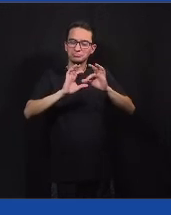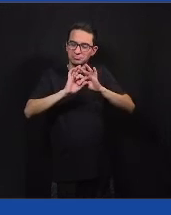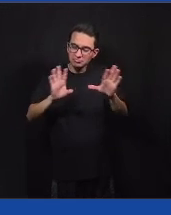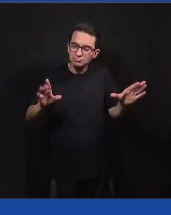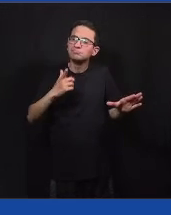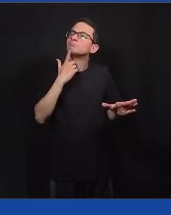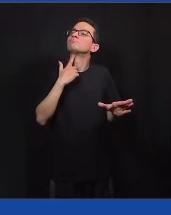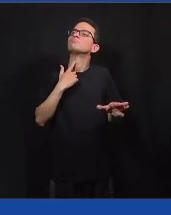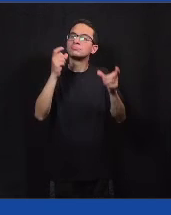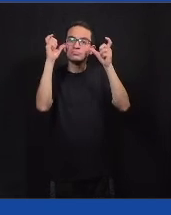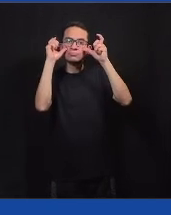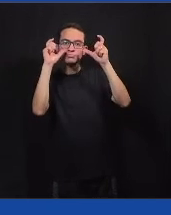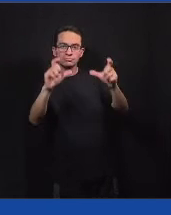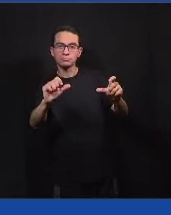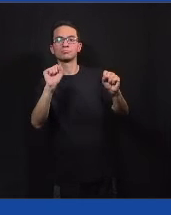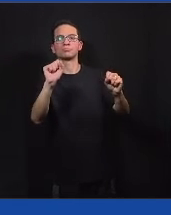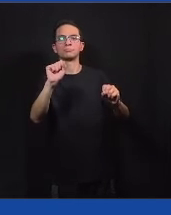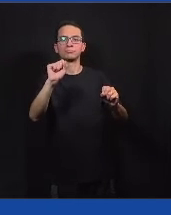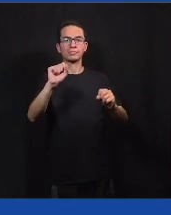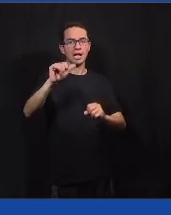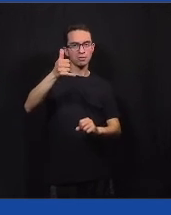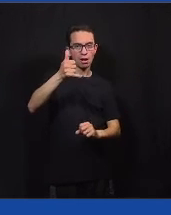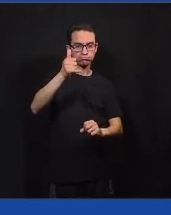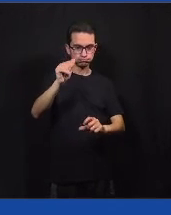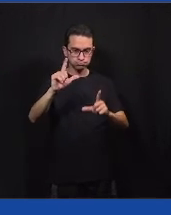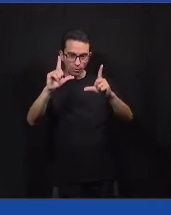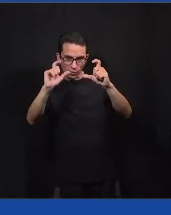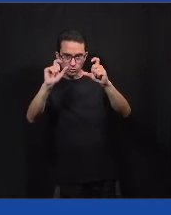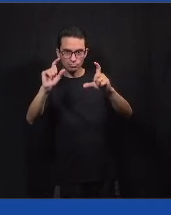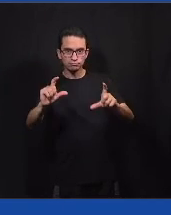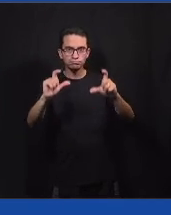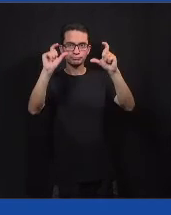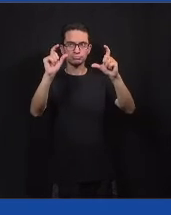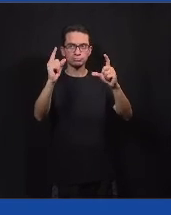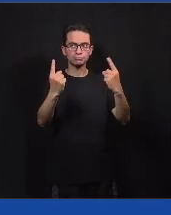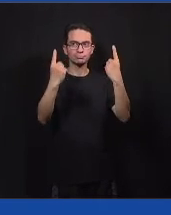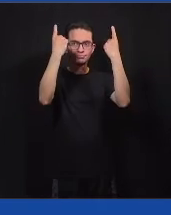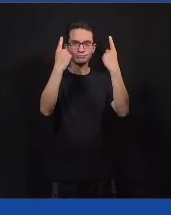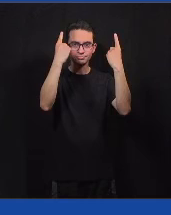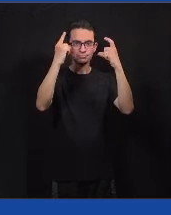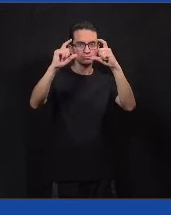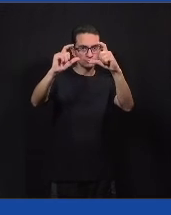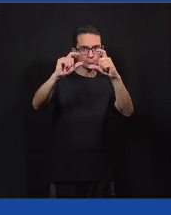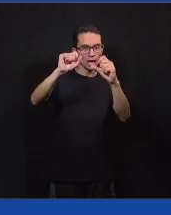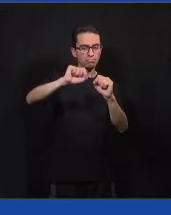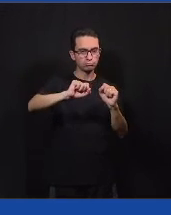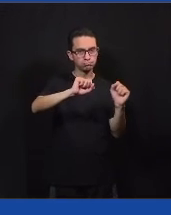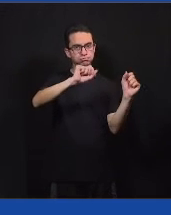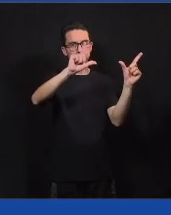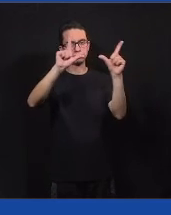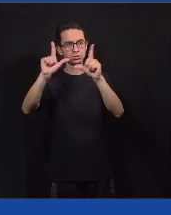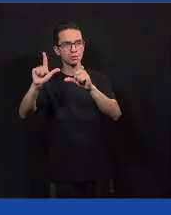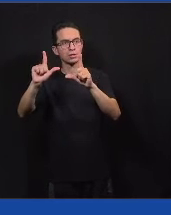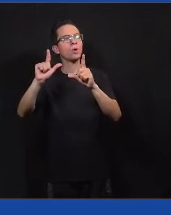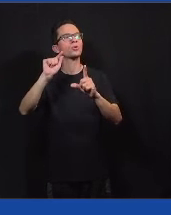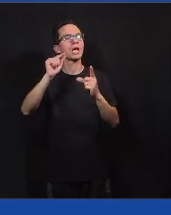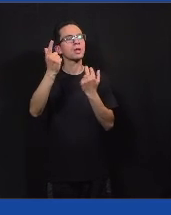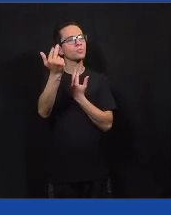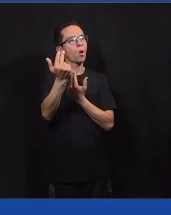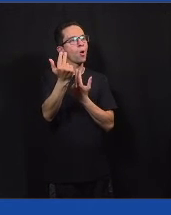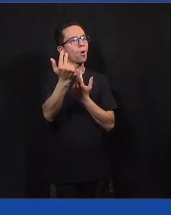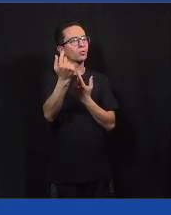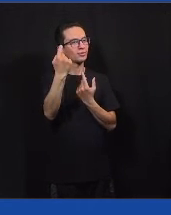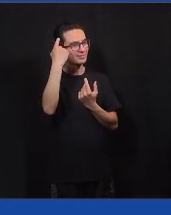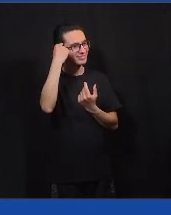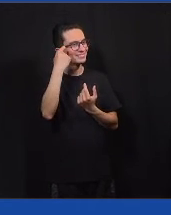quiser participar é só apontar a câmera do celular para esse código aqui na tela que vai abrir esse joguinho, tá?